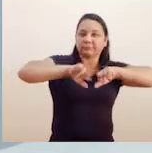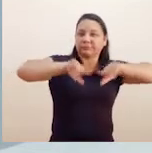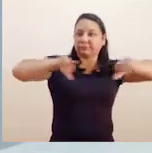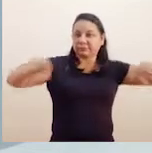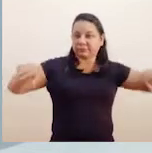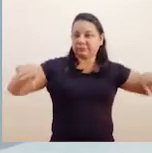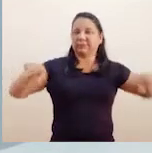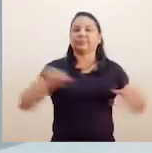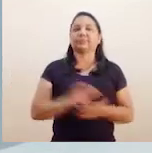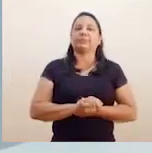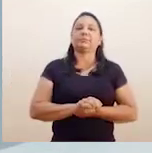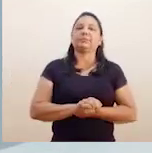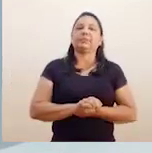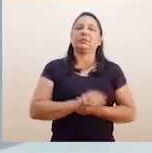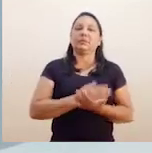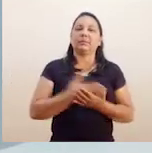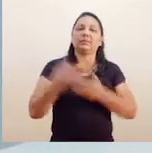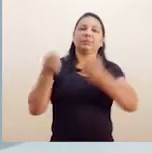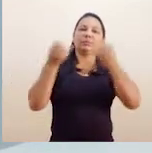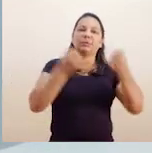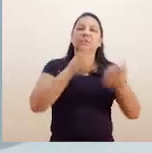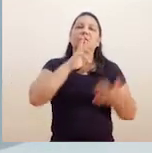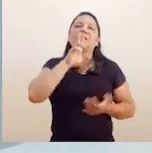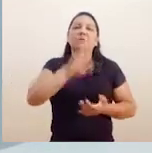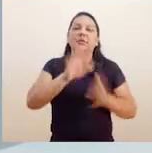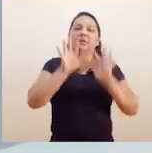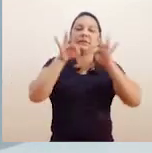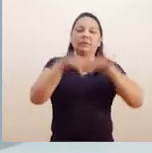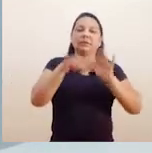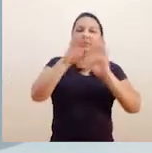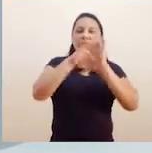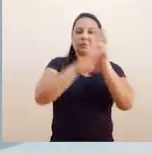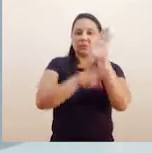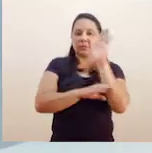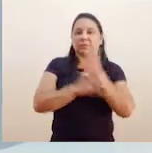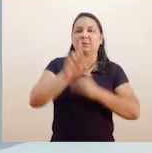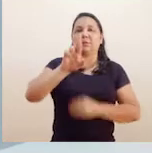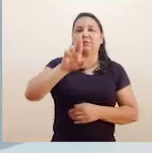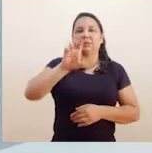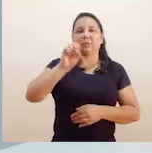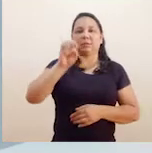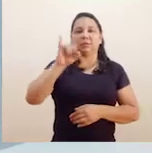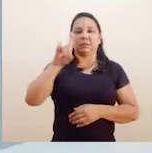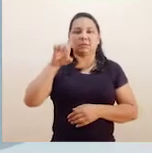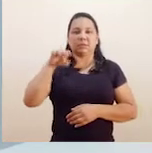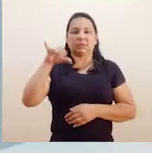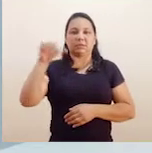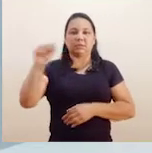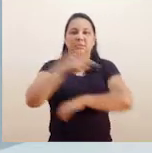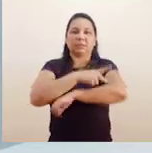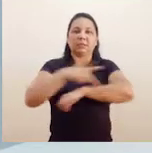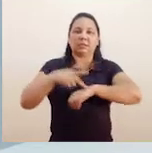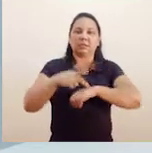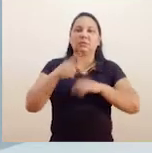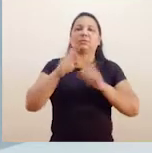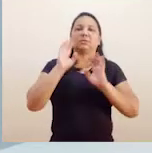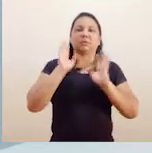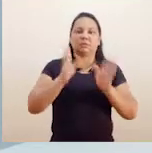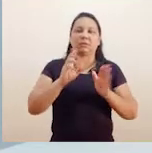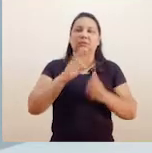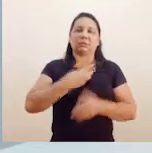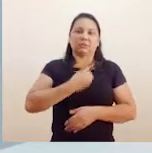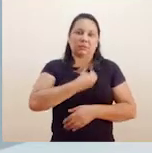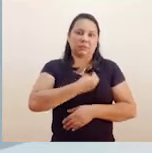da Universidade. Vamos lá? Nós começamos falando sobre o resultado final do Programa de Residência Pedagógica. Já está